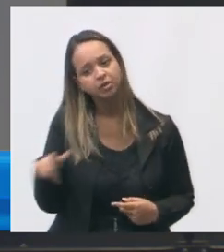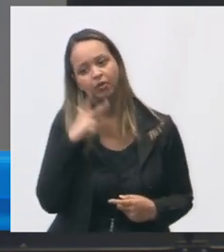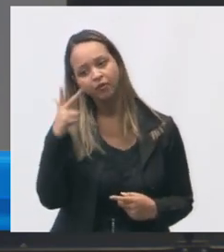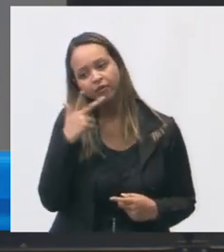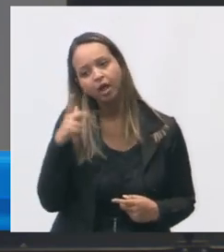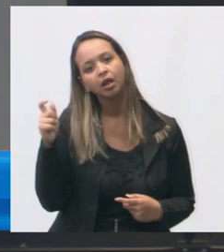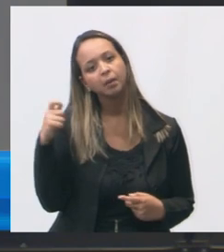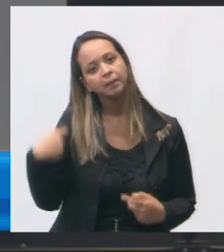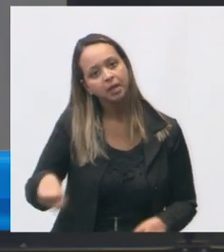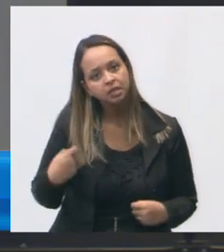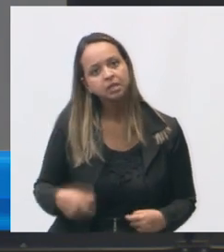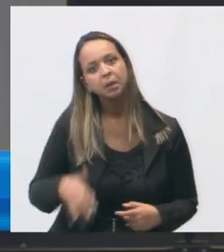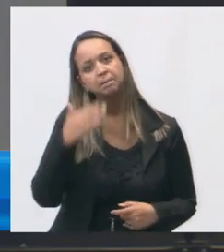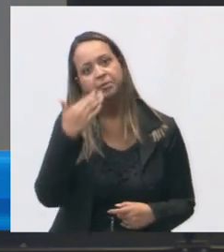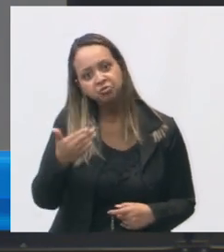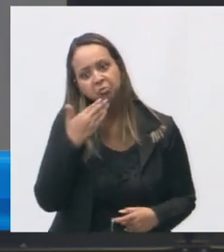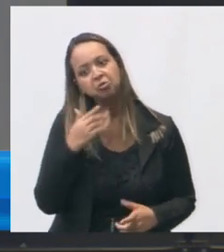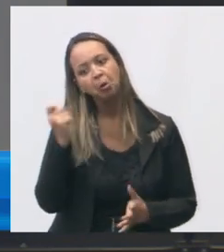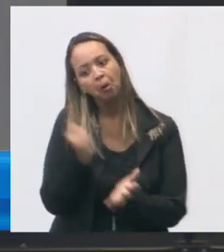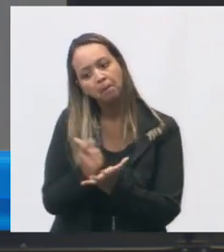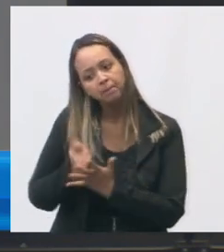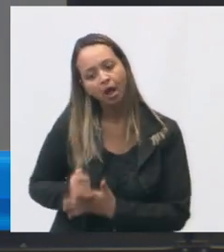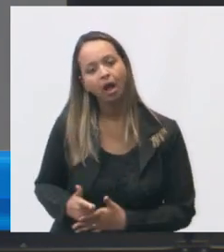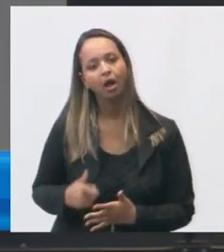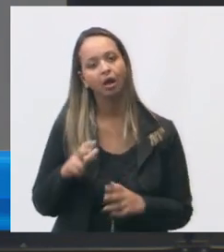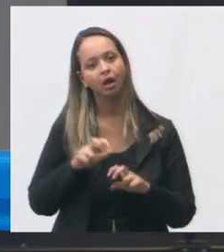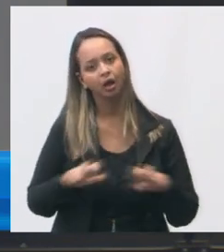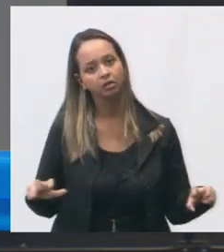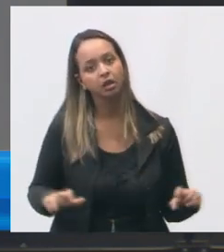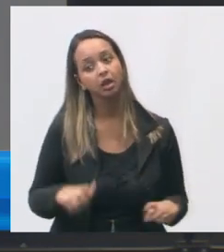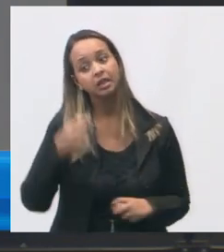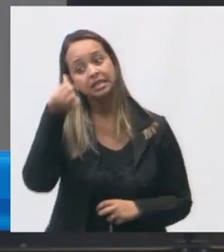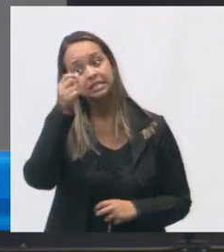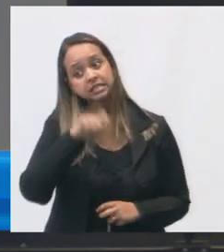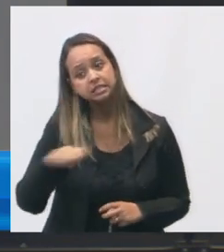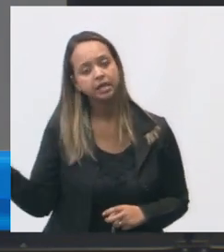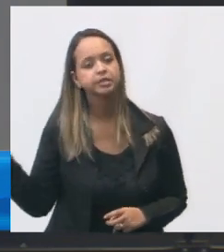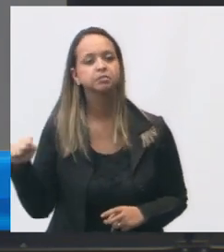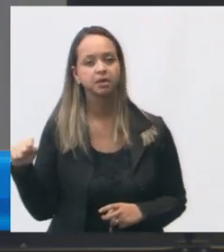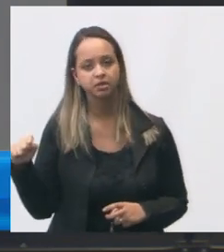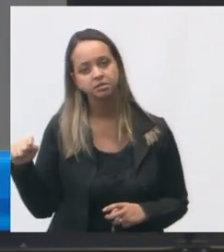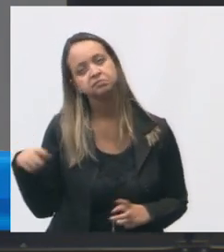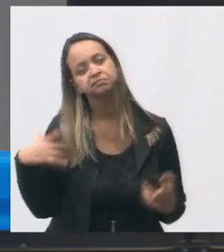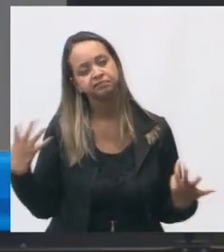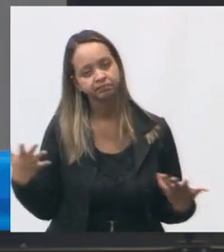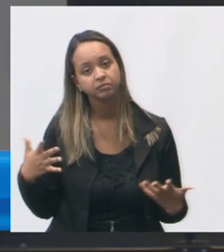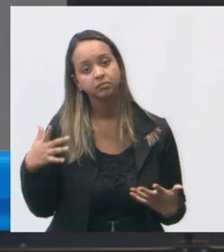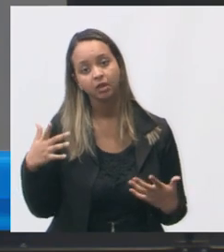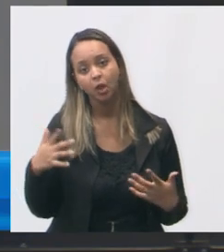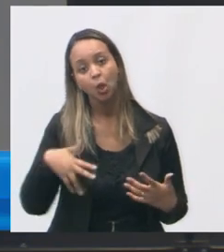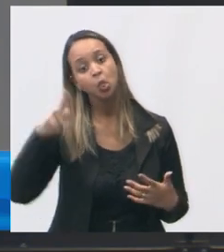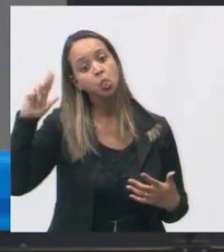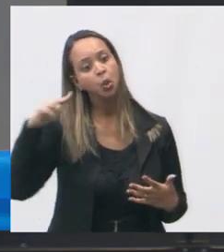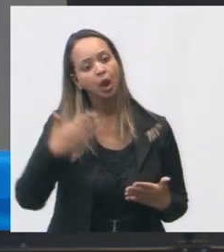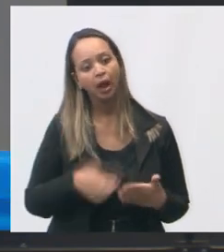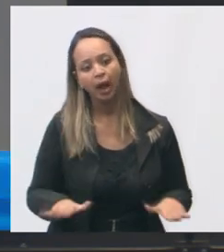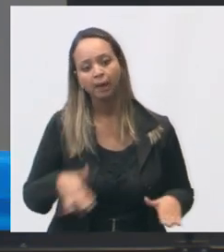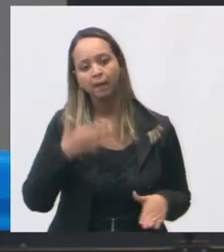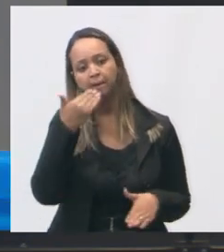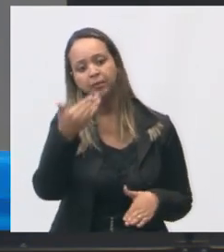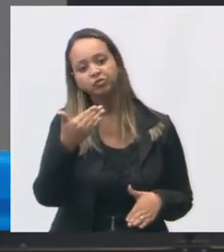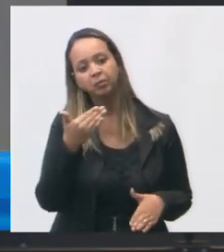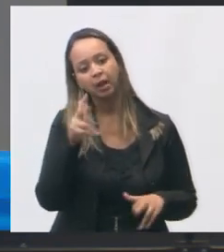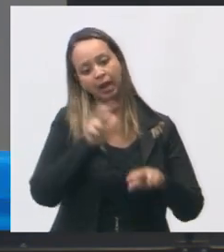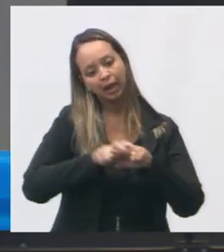licitando cadeira para as unidades 6 meses então quer dizer essa licitação não acaba nunca de cadeira